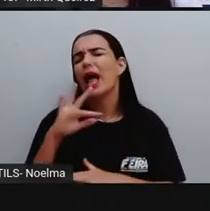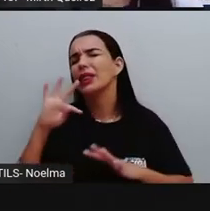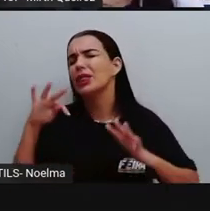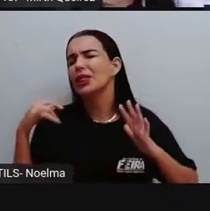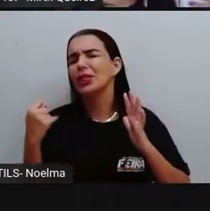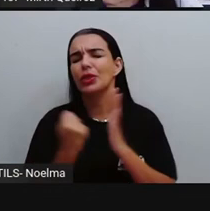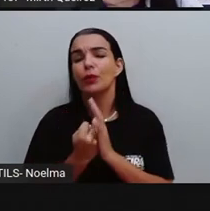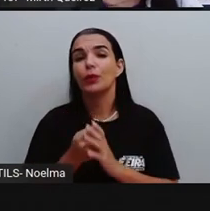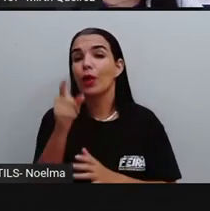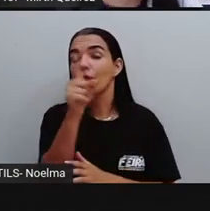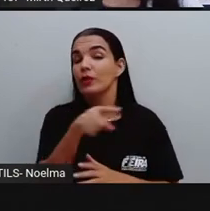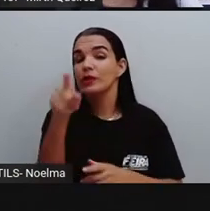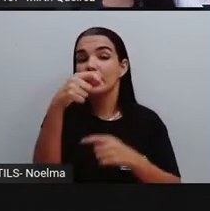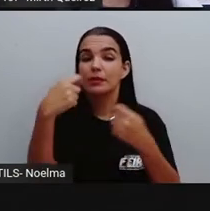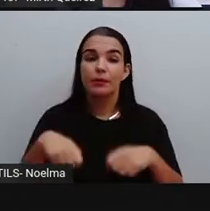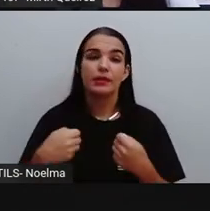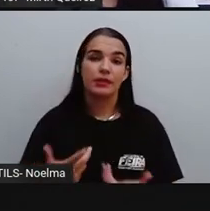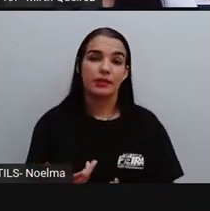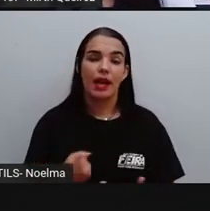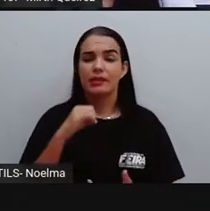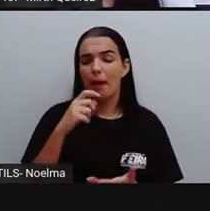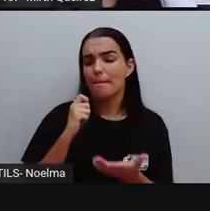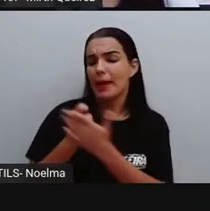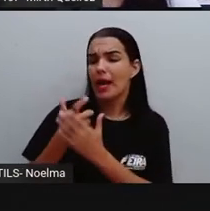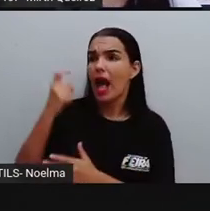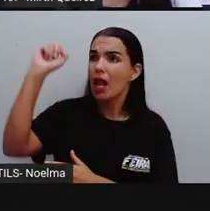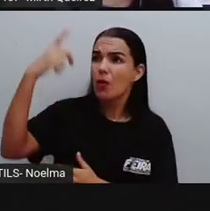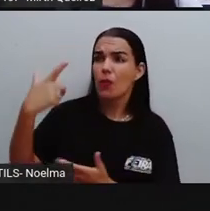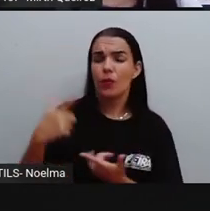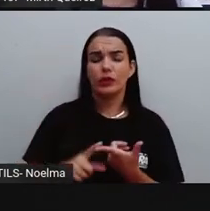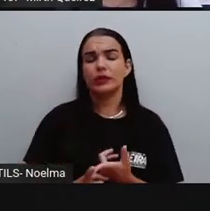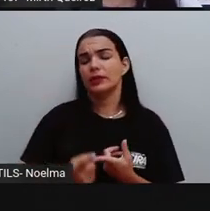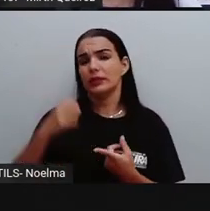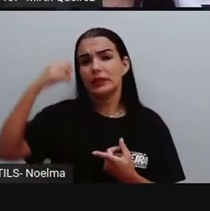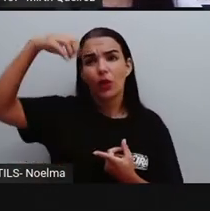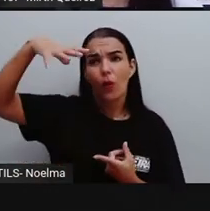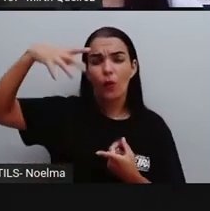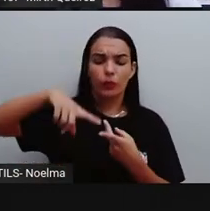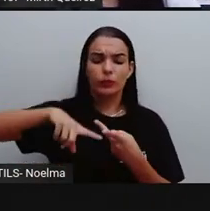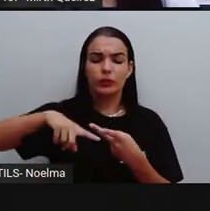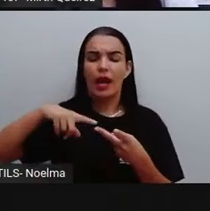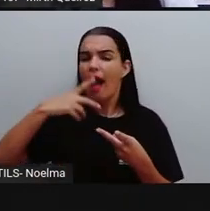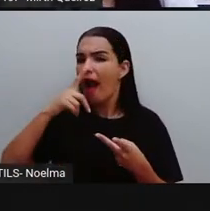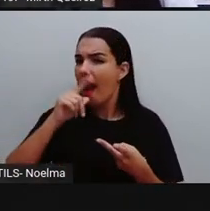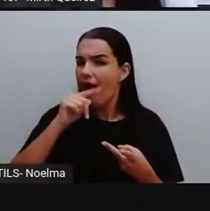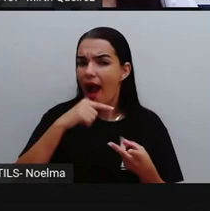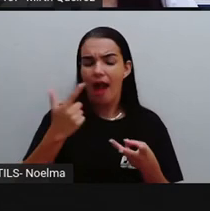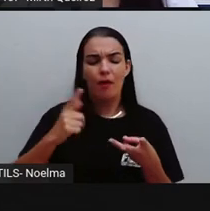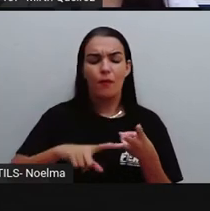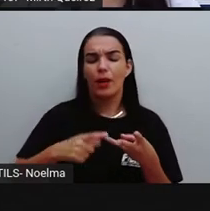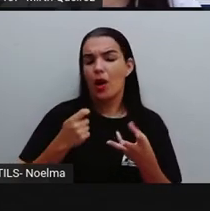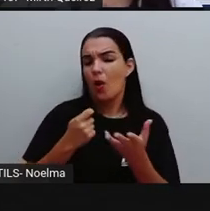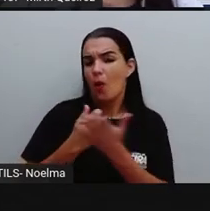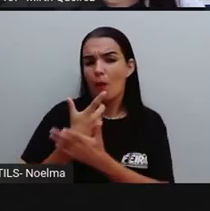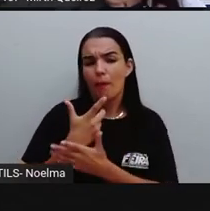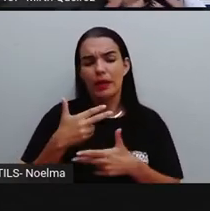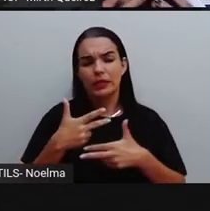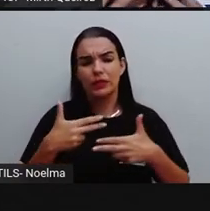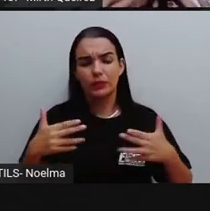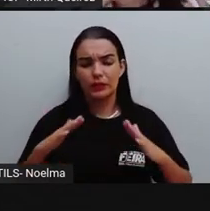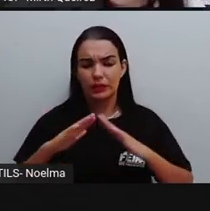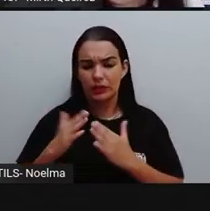precisam pra pagar uma luz, pra pagar uma água, pra comprar um alimento, né? Pra comprar o seu material, seu ar.